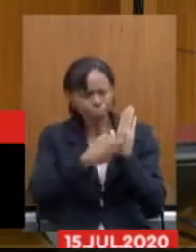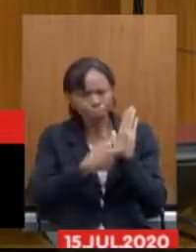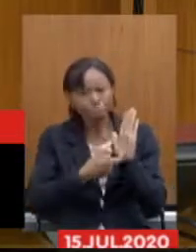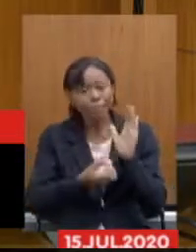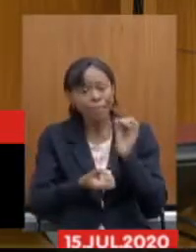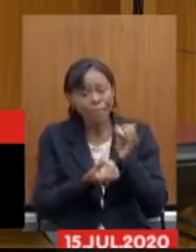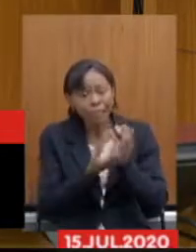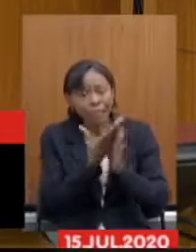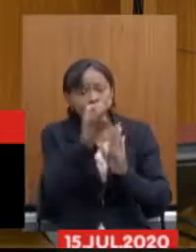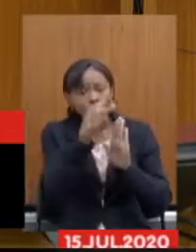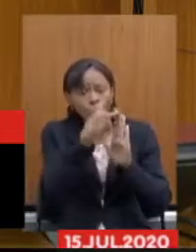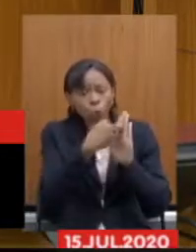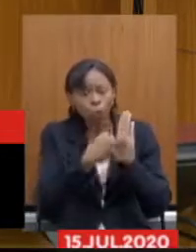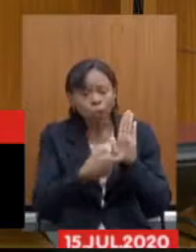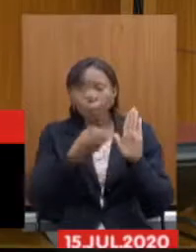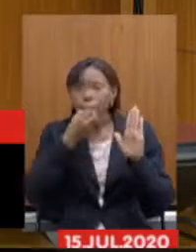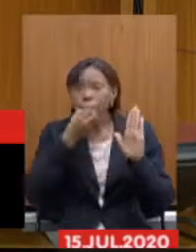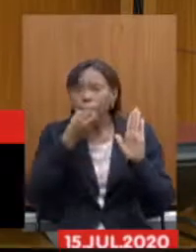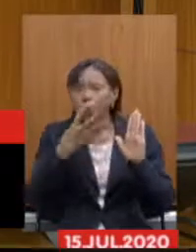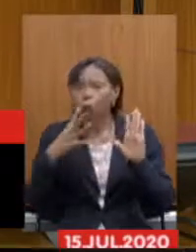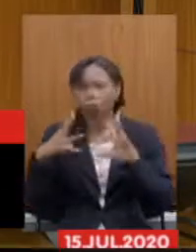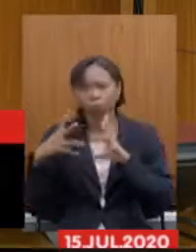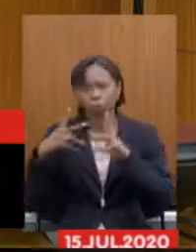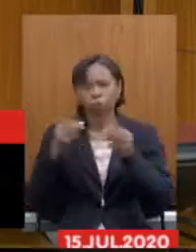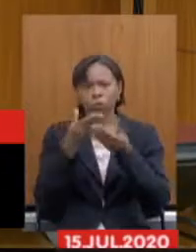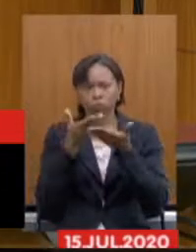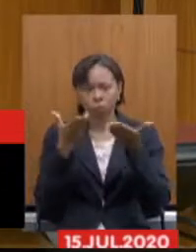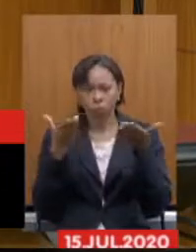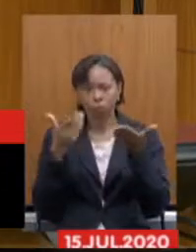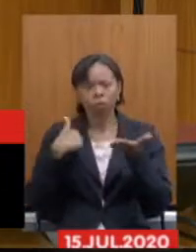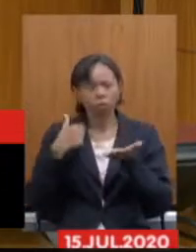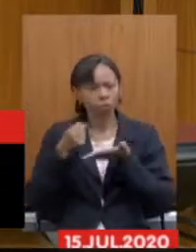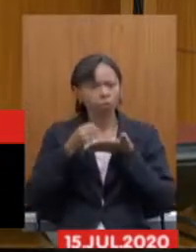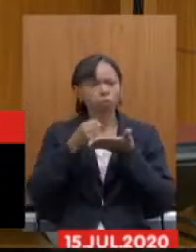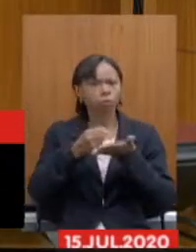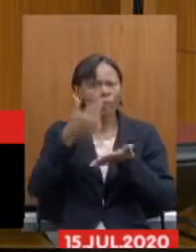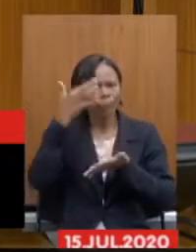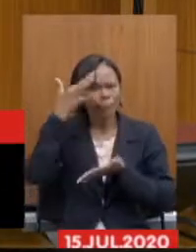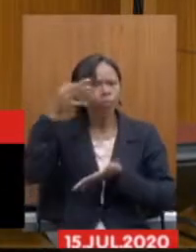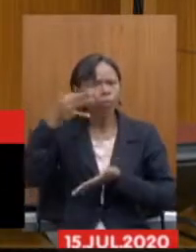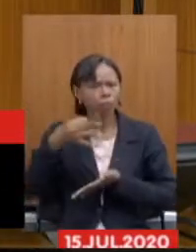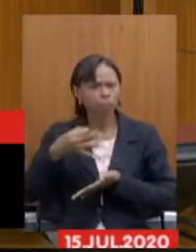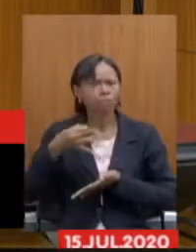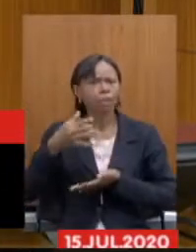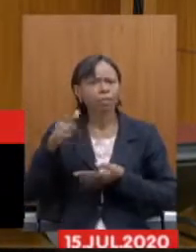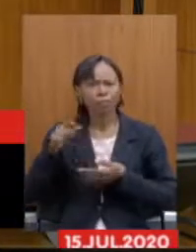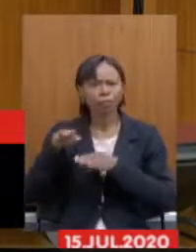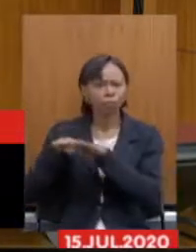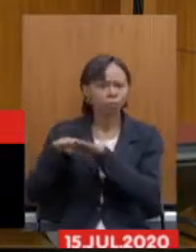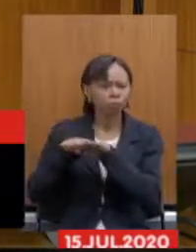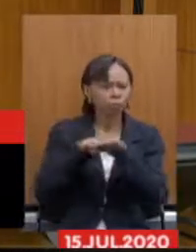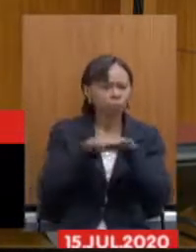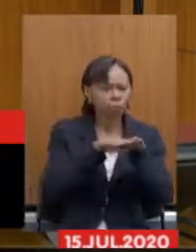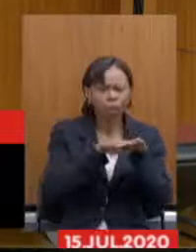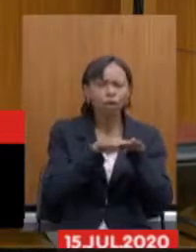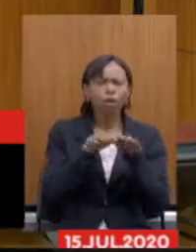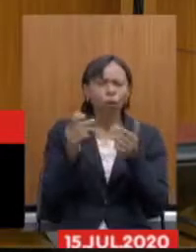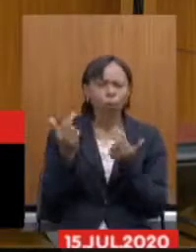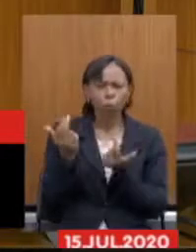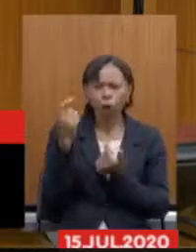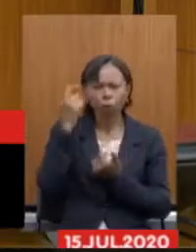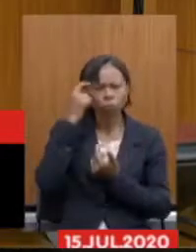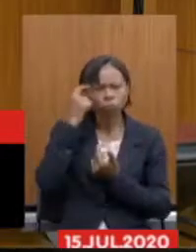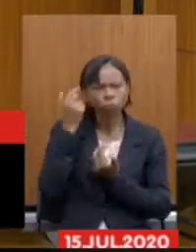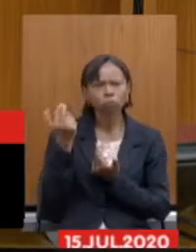satisfatório para todos, estou aqui para colaborar e tenho absoluta certeza de que meus pares assim também pensam. Muitíssimo